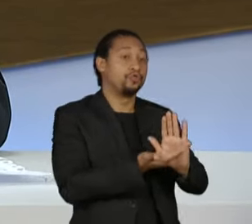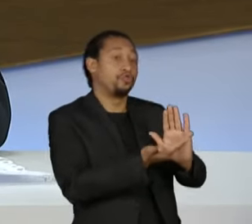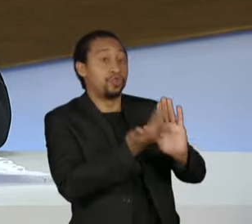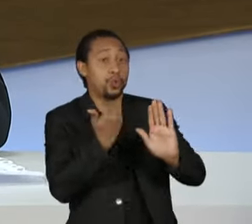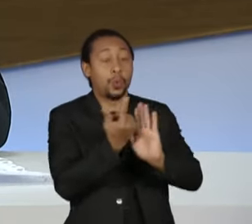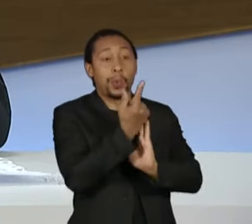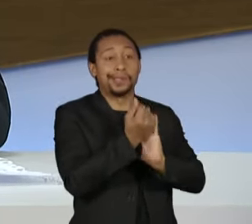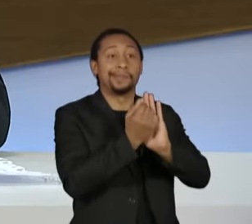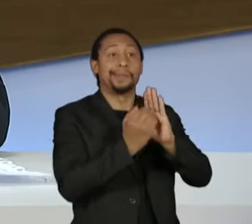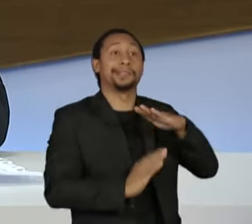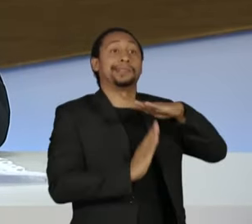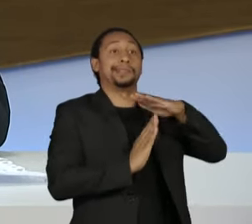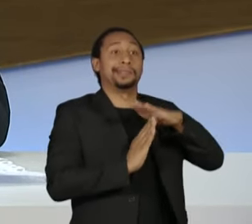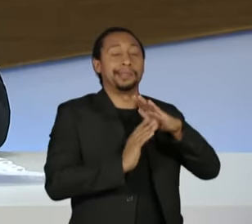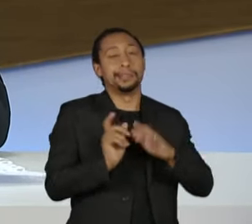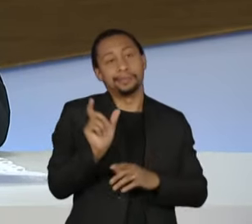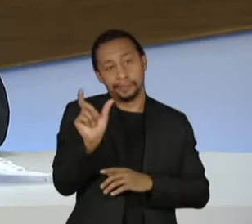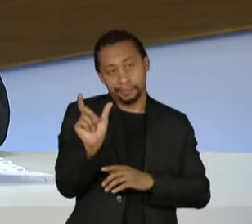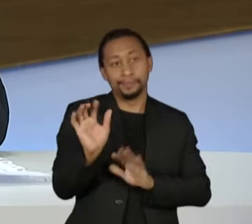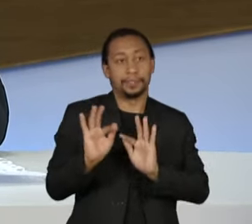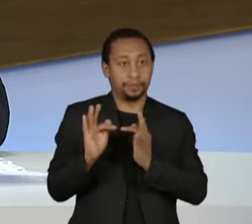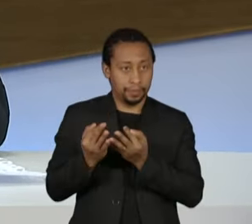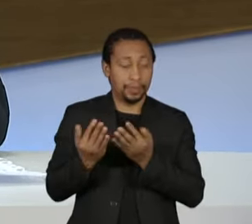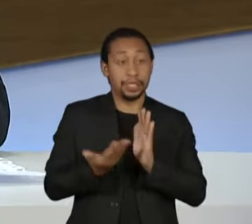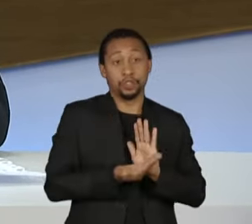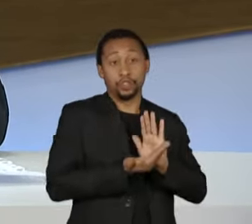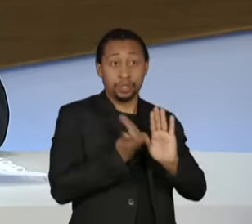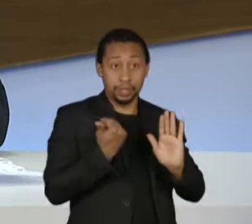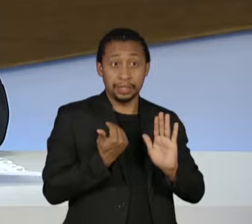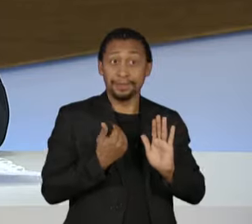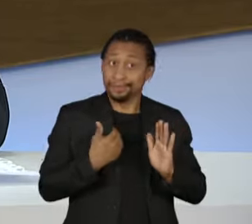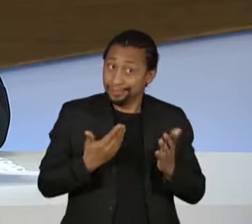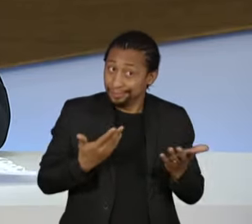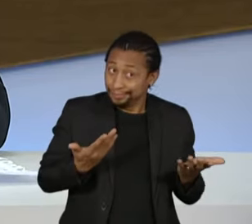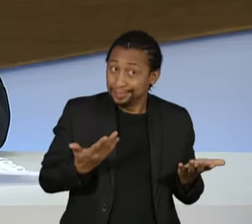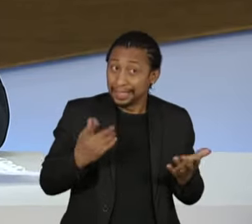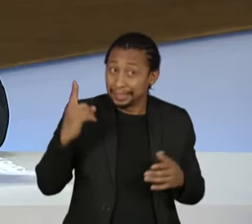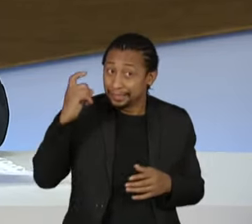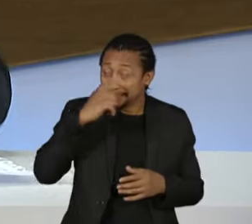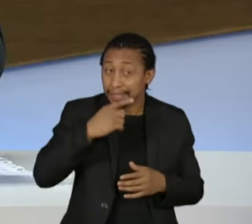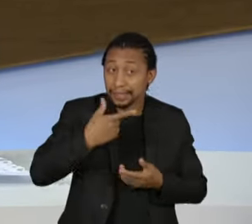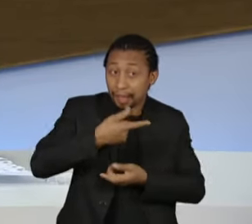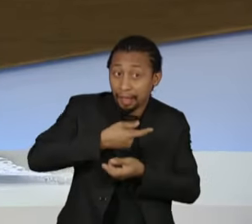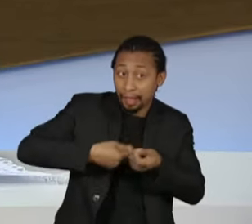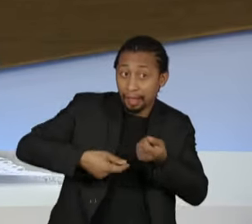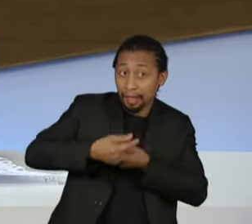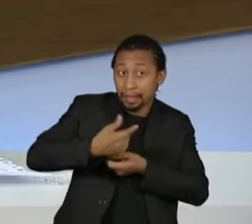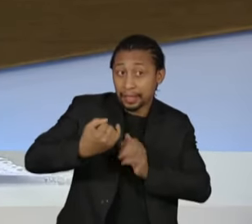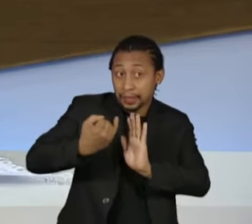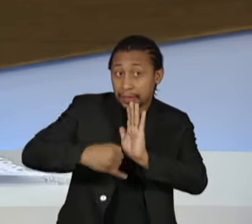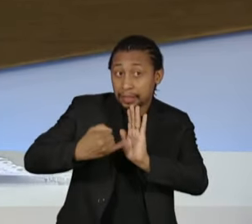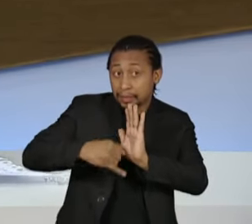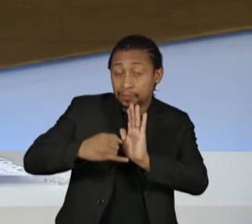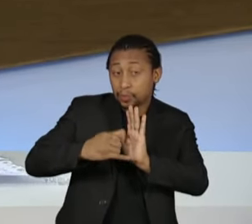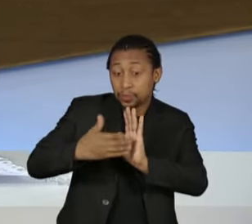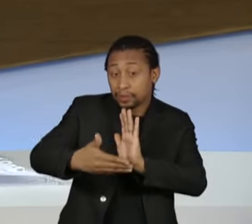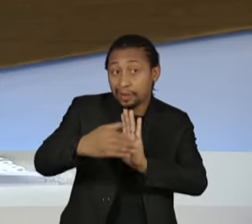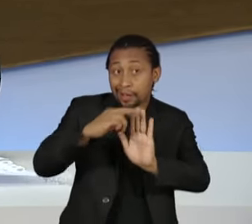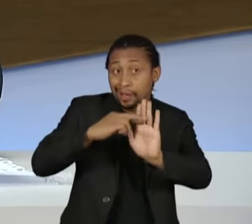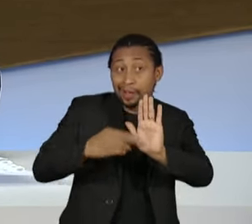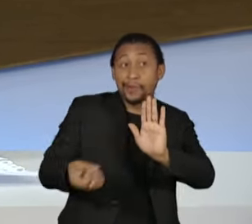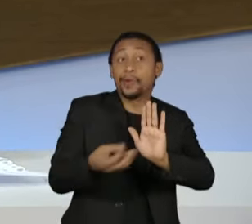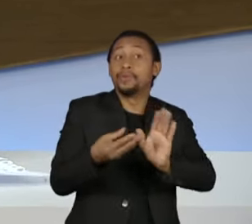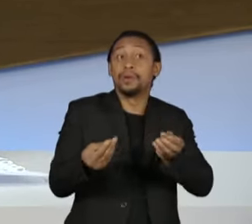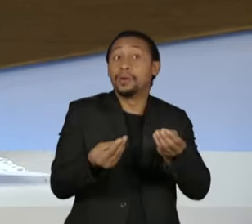teto de gastos, o Bolsa Família do teto de gastos, não enfraquece essa discussão estrutural da regra fiscal? O senhor mencionou, inclusive, que os quatro economistas